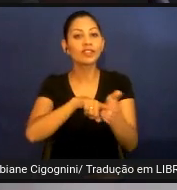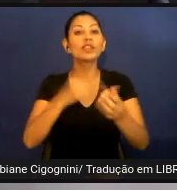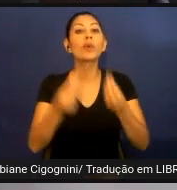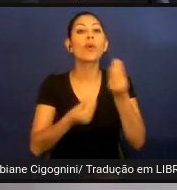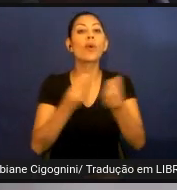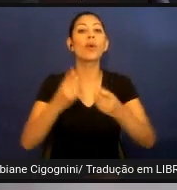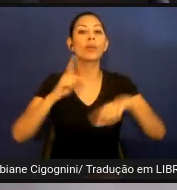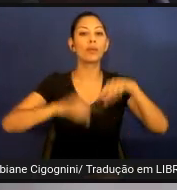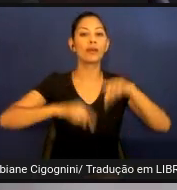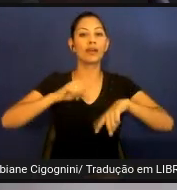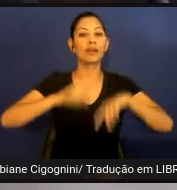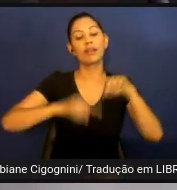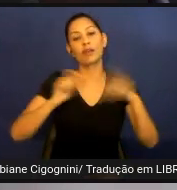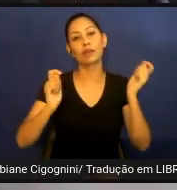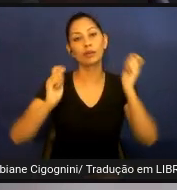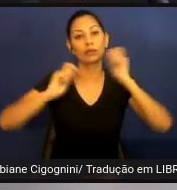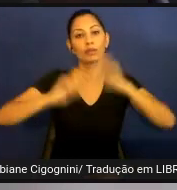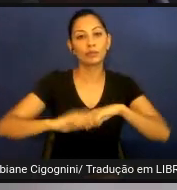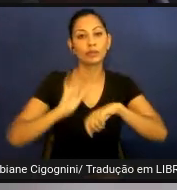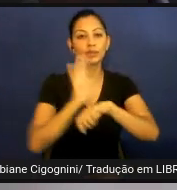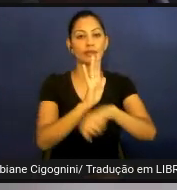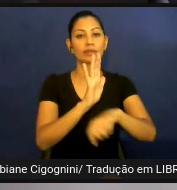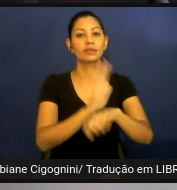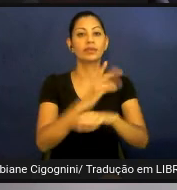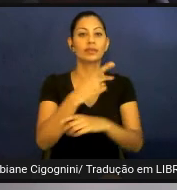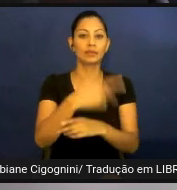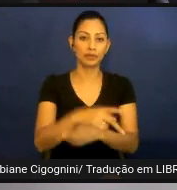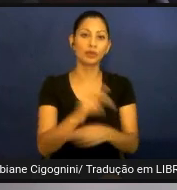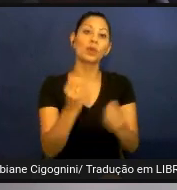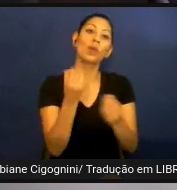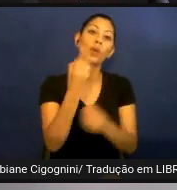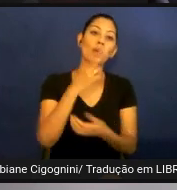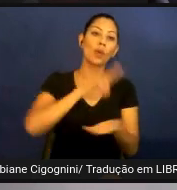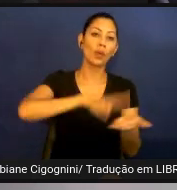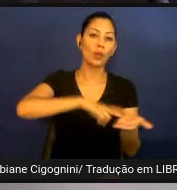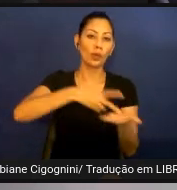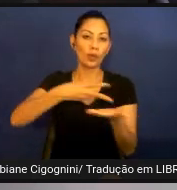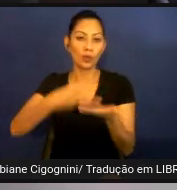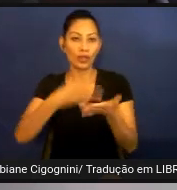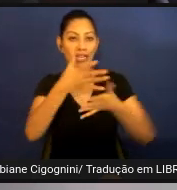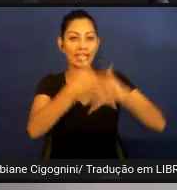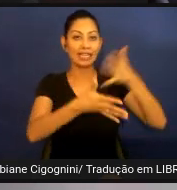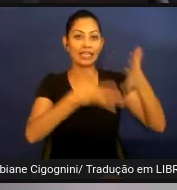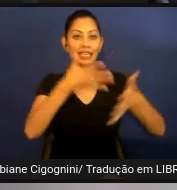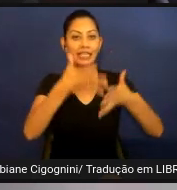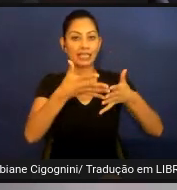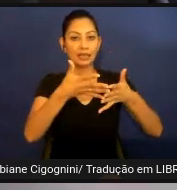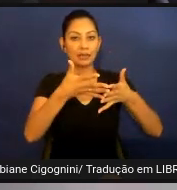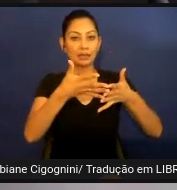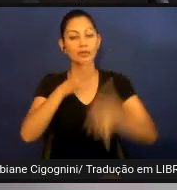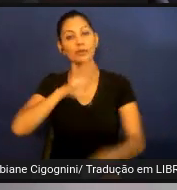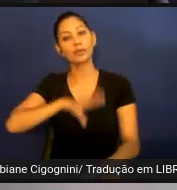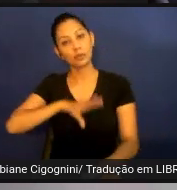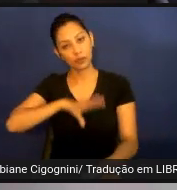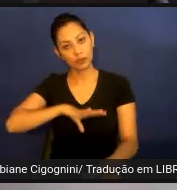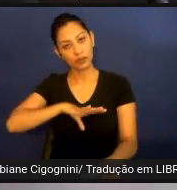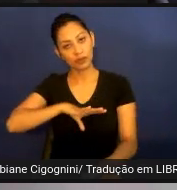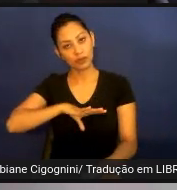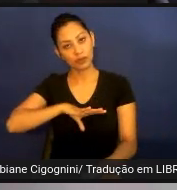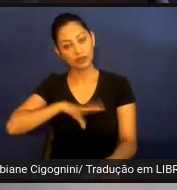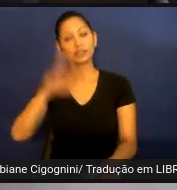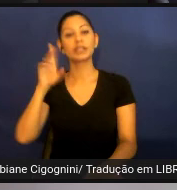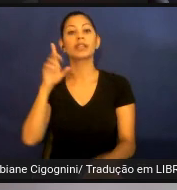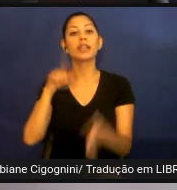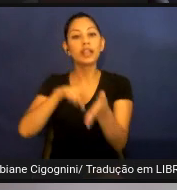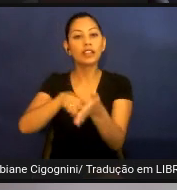e de outros que façam tradução reversa de libras para o português para investigar como